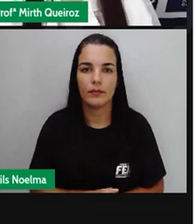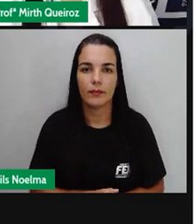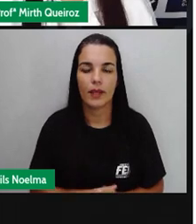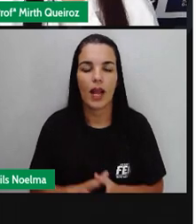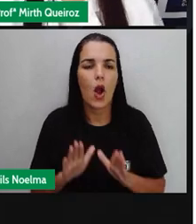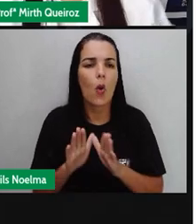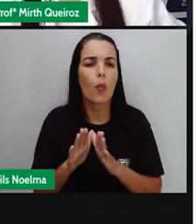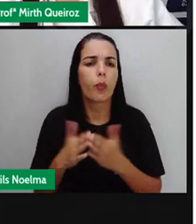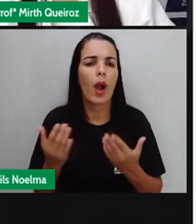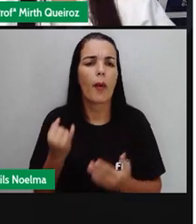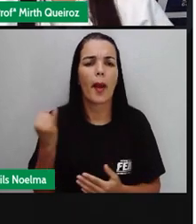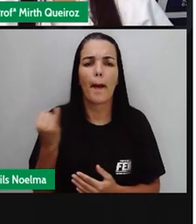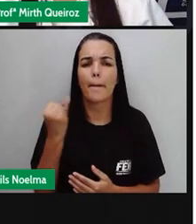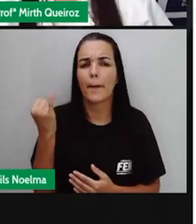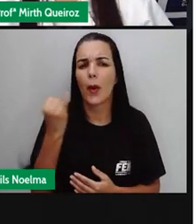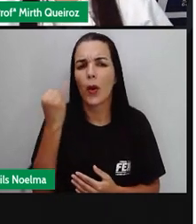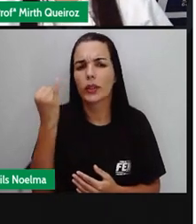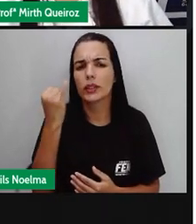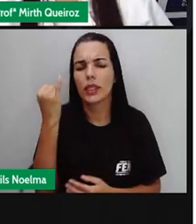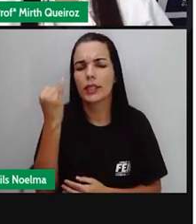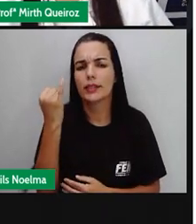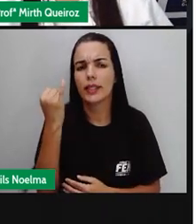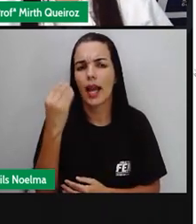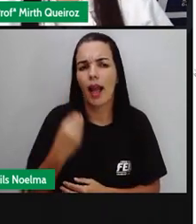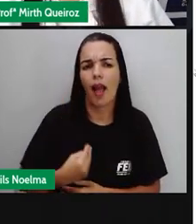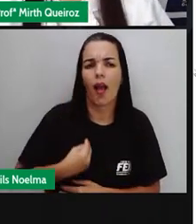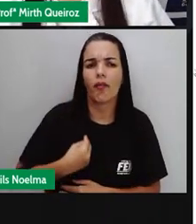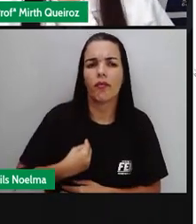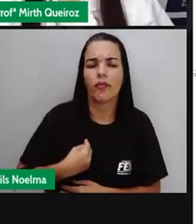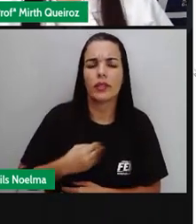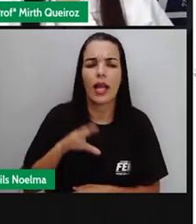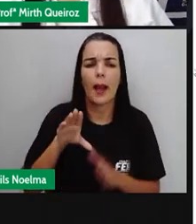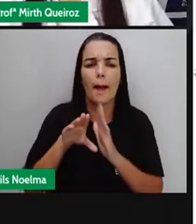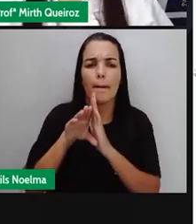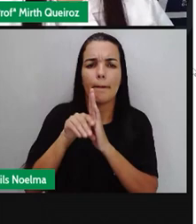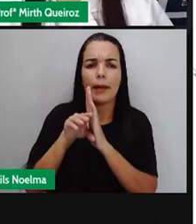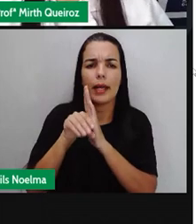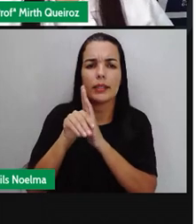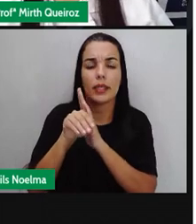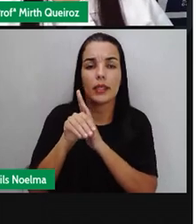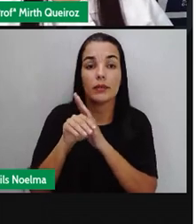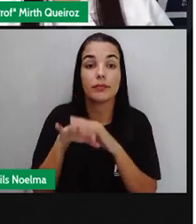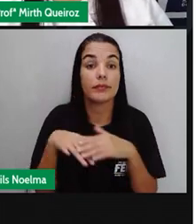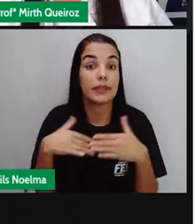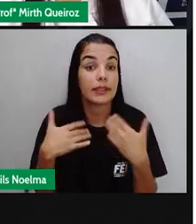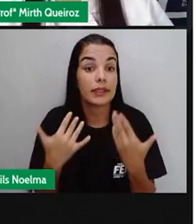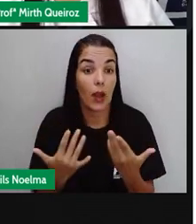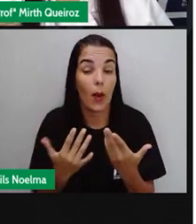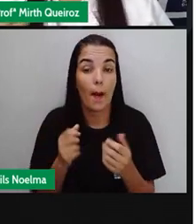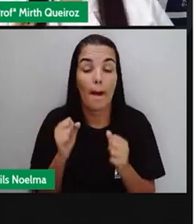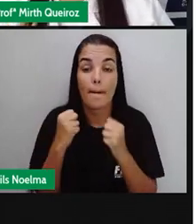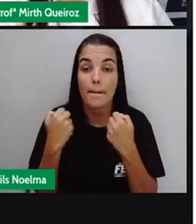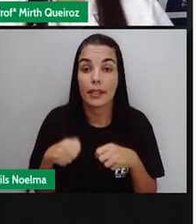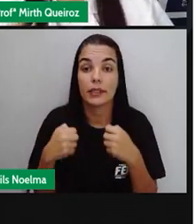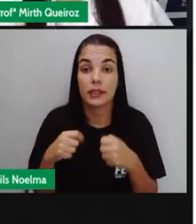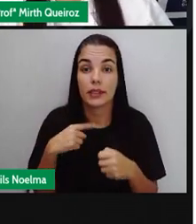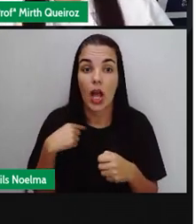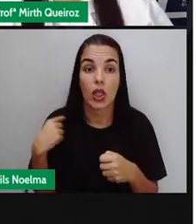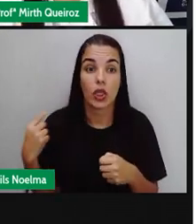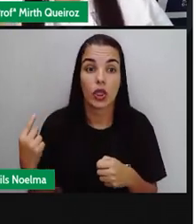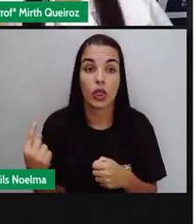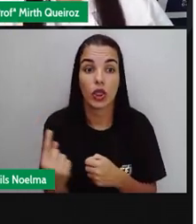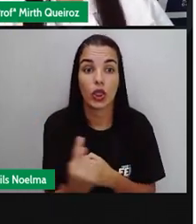Qual é a importância biológica das bactérias? As bactérias, elas são fixadoras do nitrogênio. Nós, seres humanos,